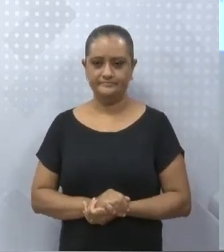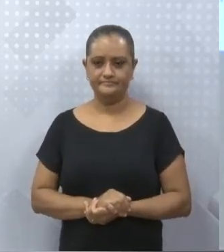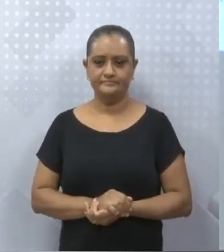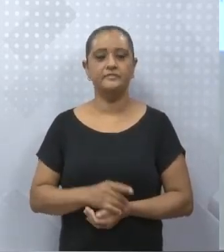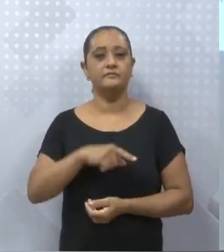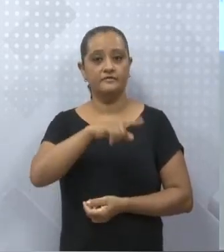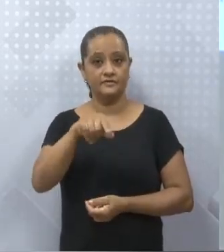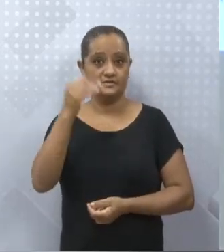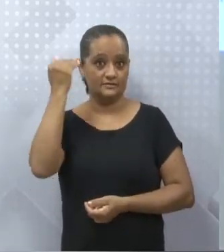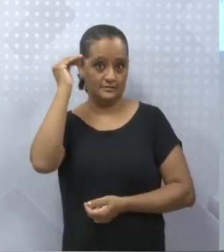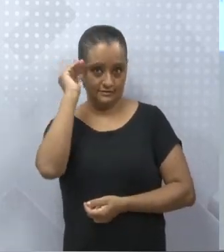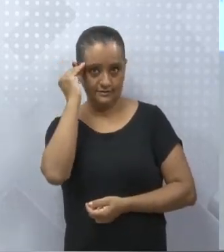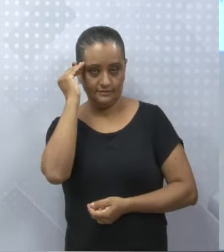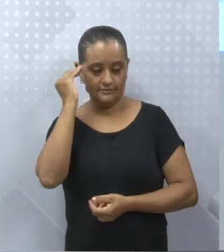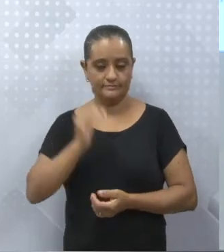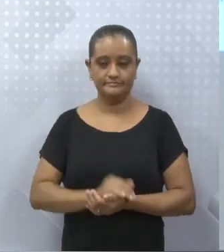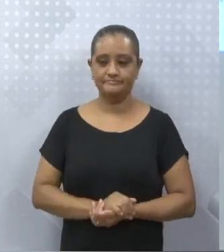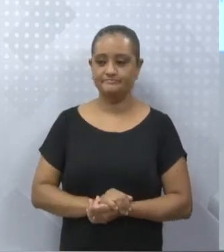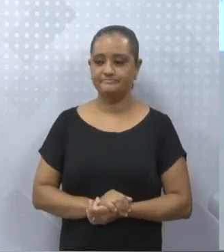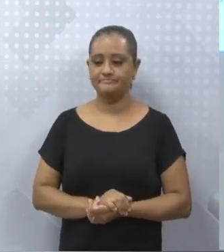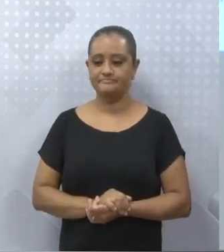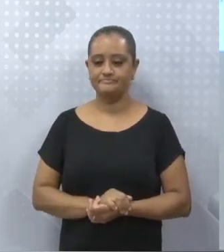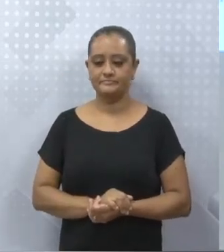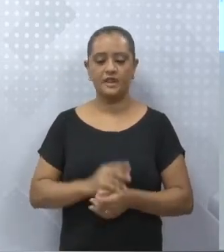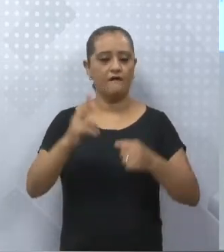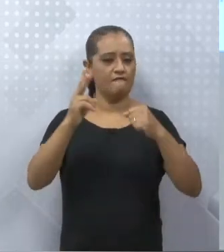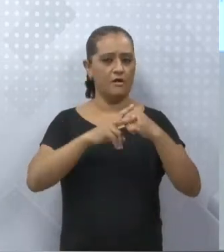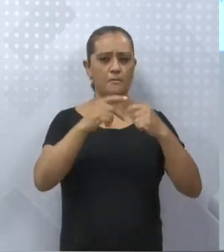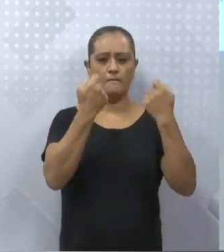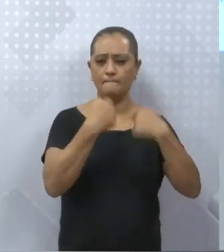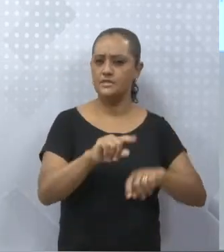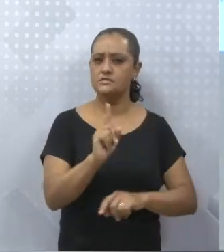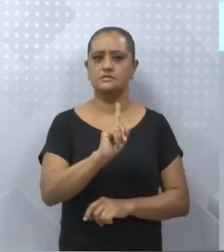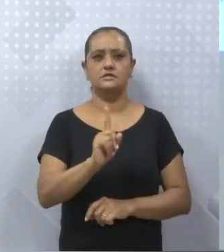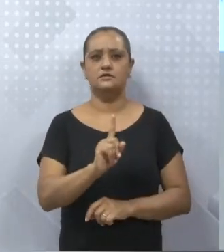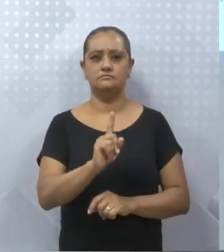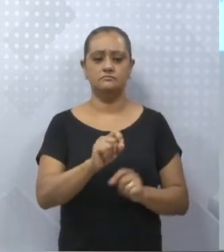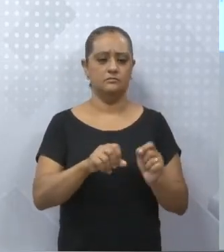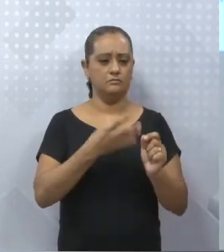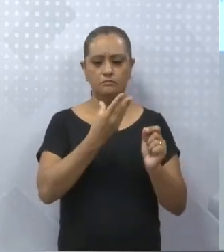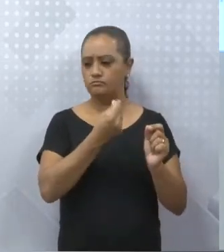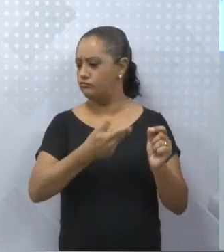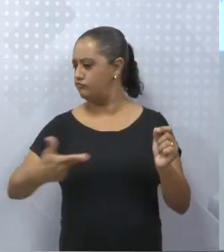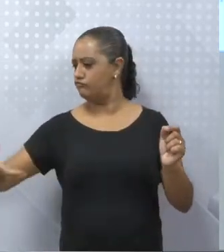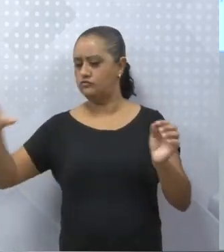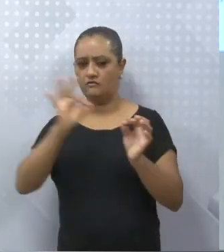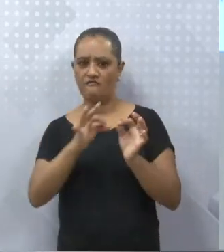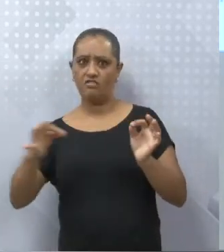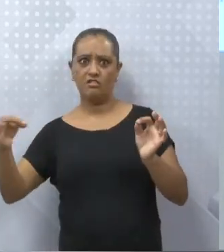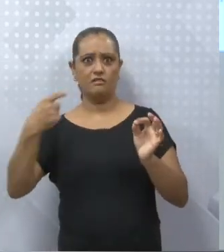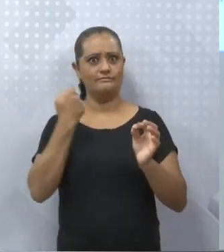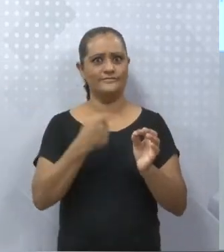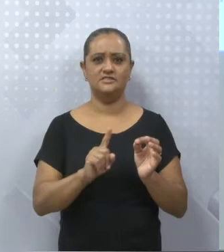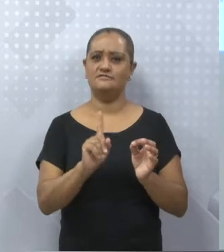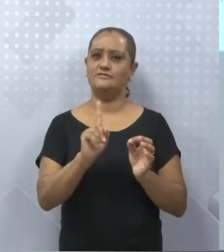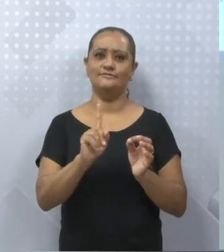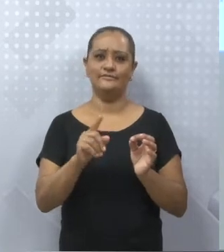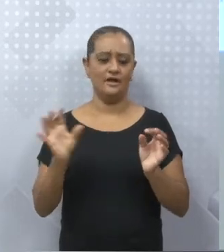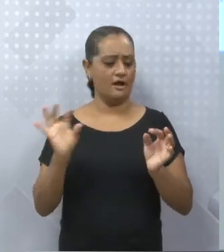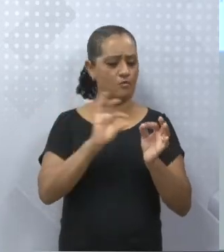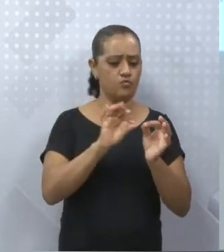nós possamos entender. É aquele verbo que não precisa de um complemento. Esse complemento pode vir até